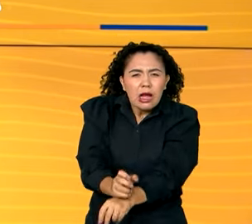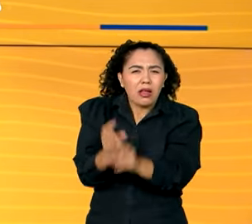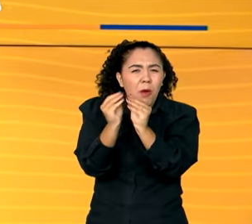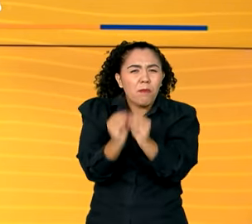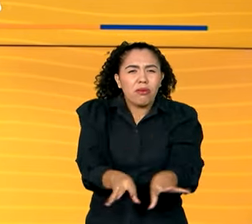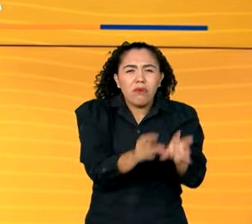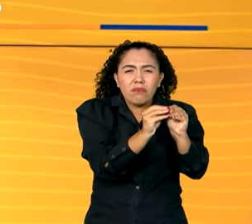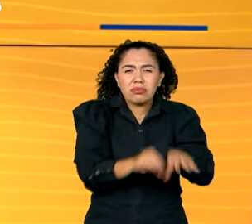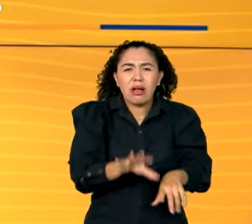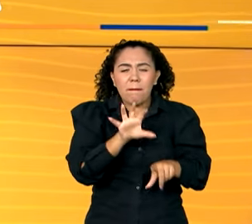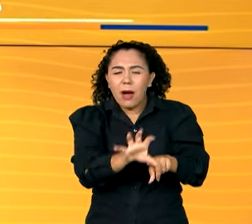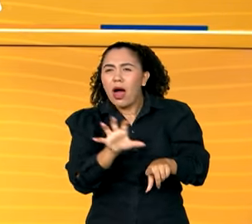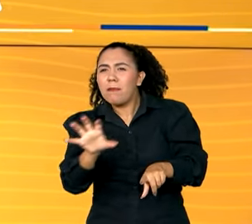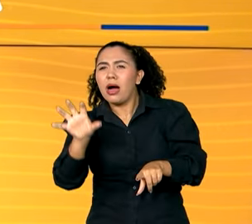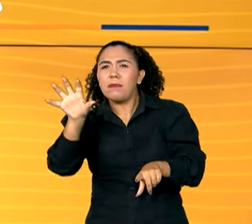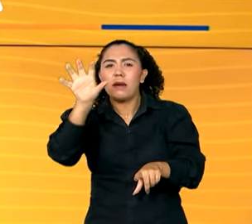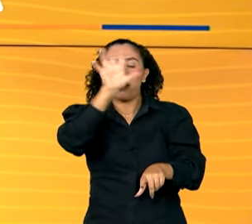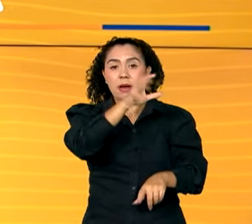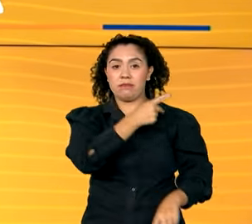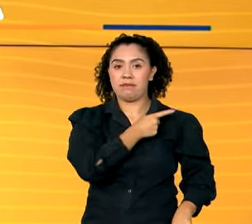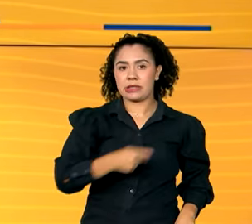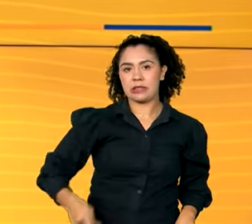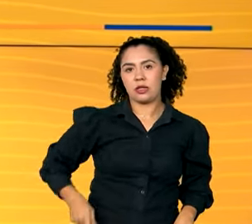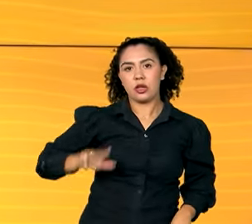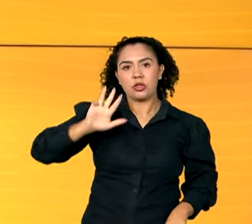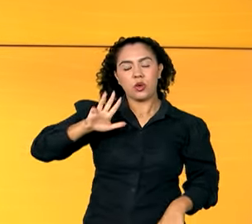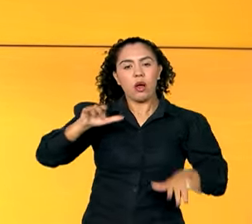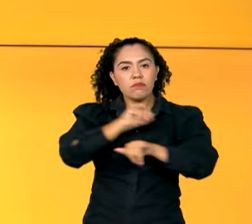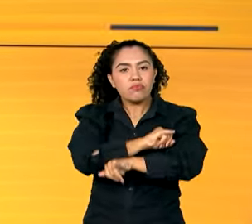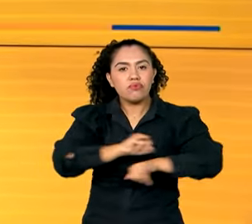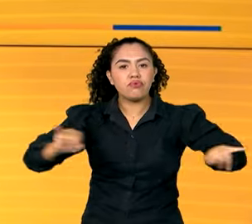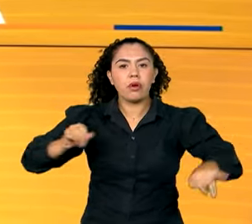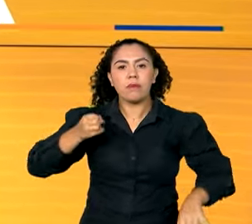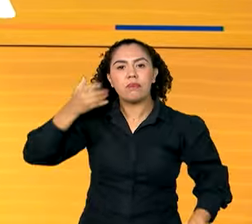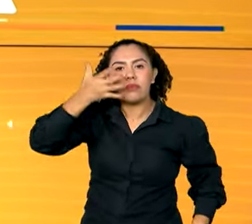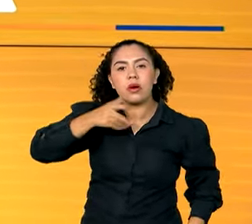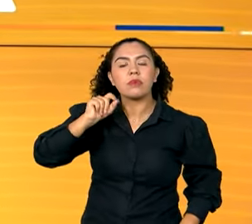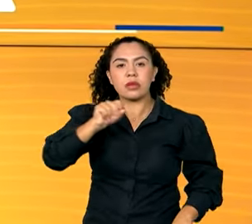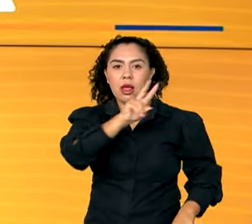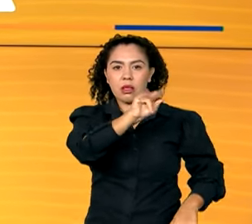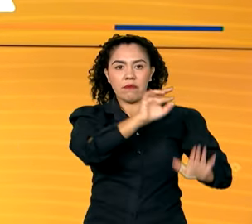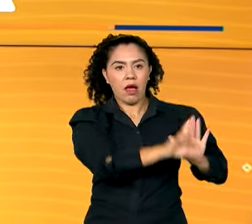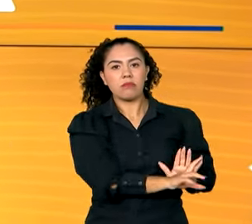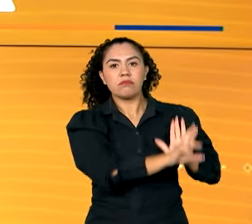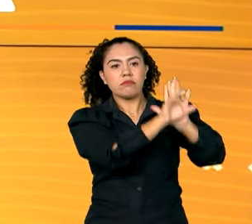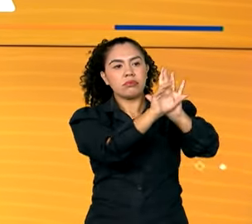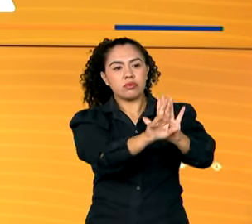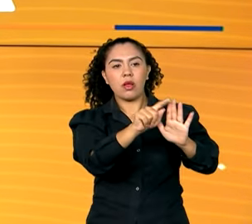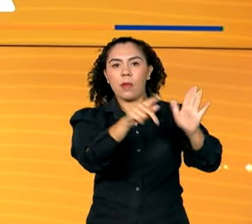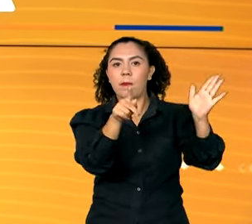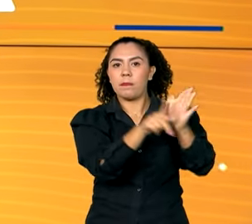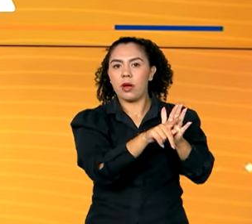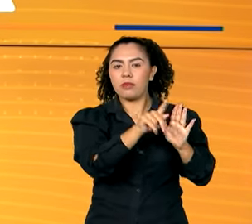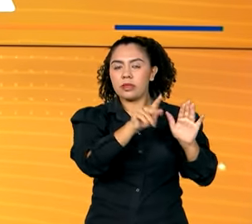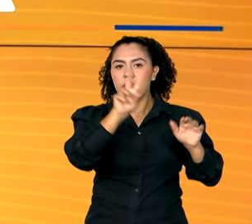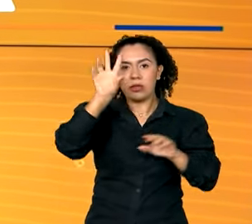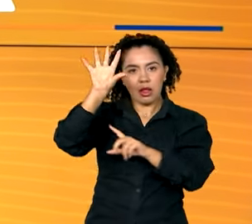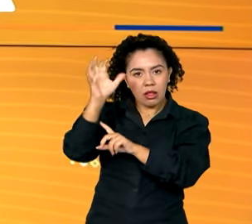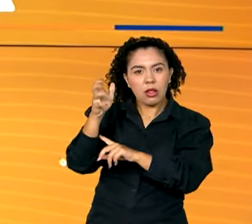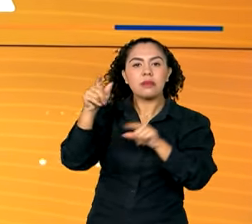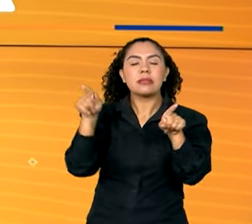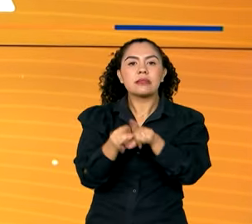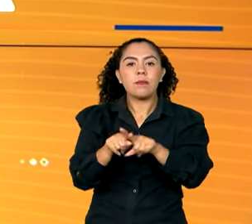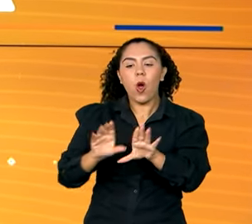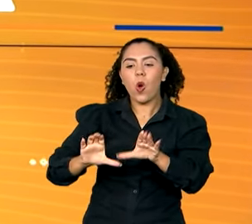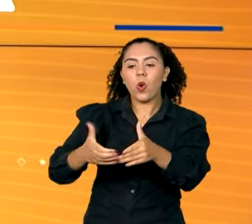estados do país, o presidente Lula anunciou que vai estabelecer uma autoridade climática e o Comitê Técnico-Científico que dê